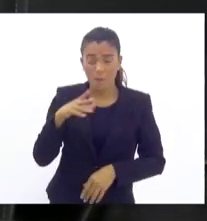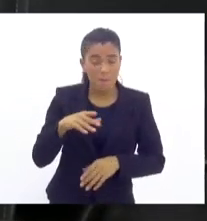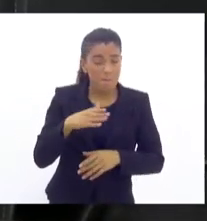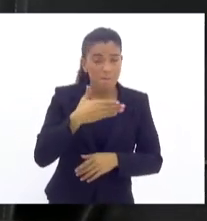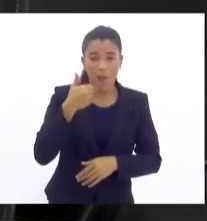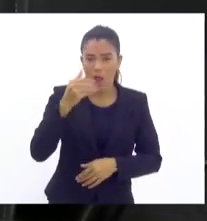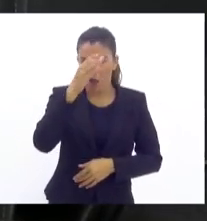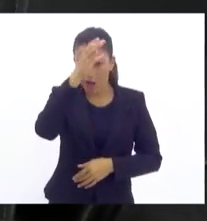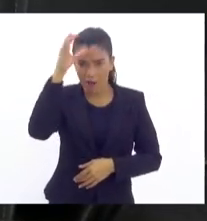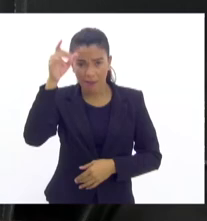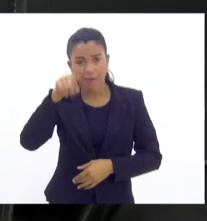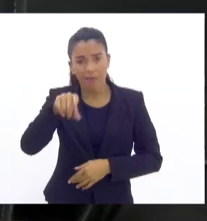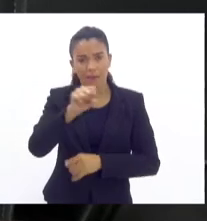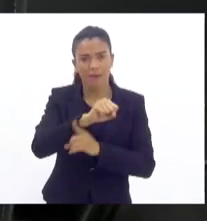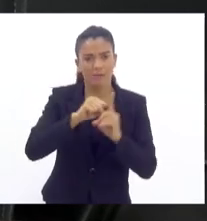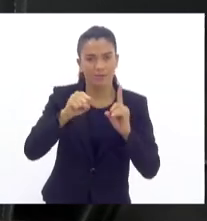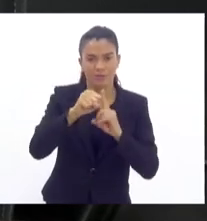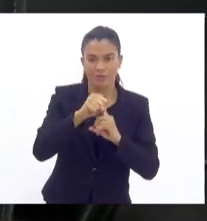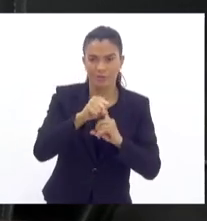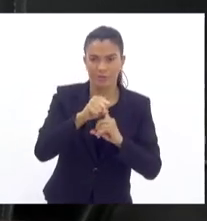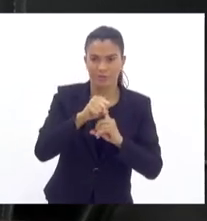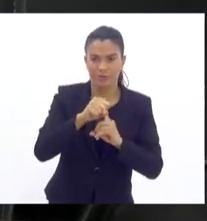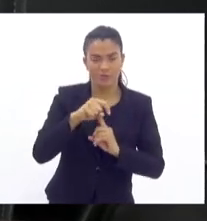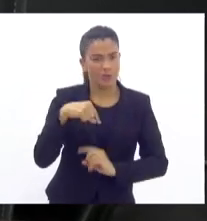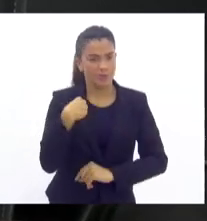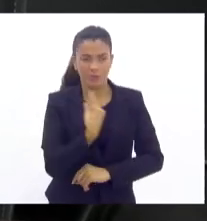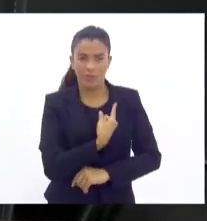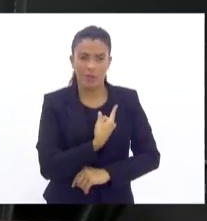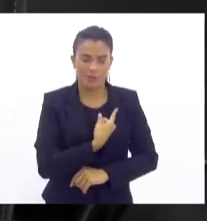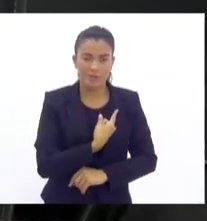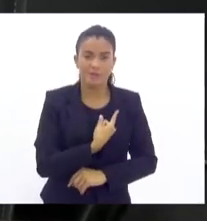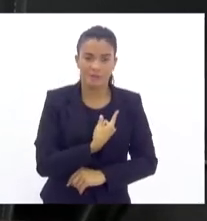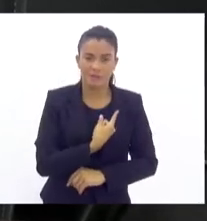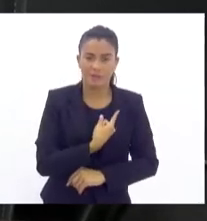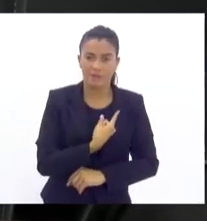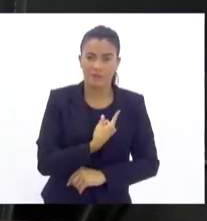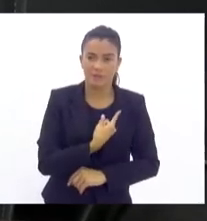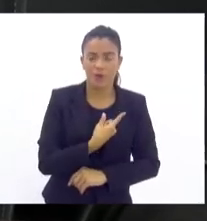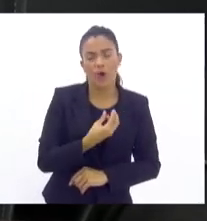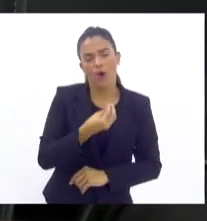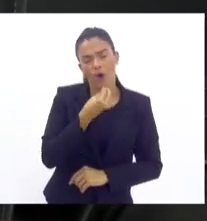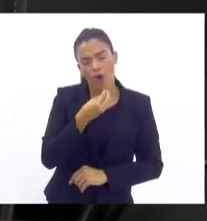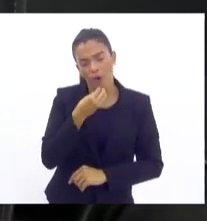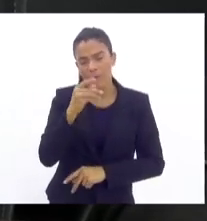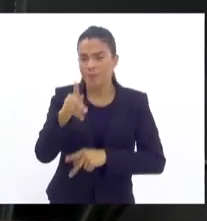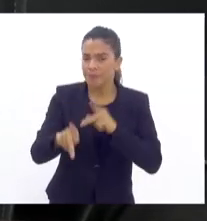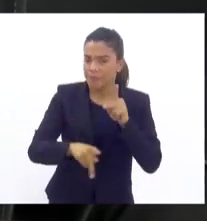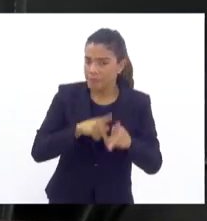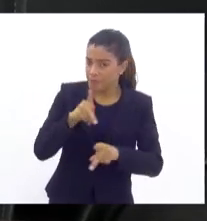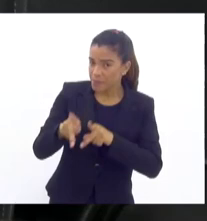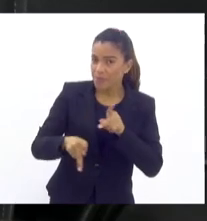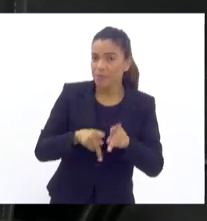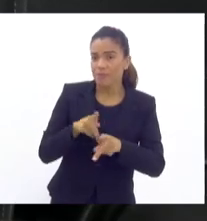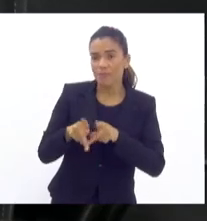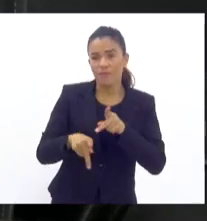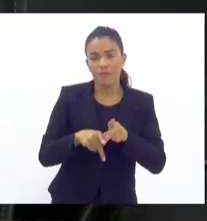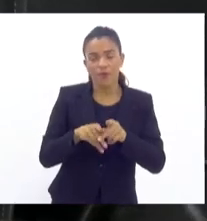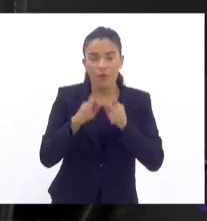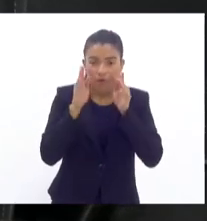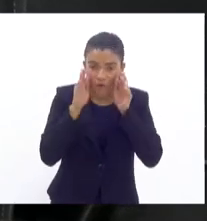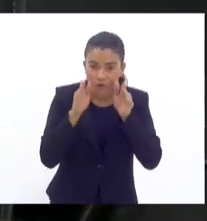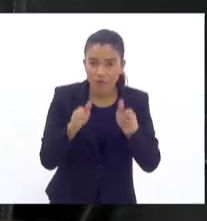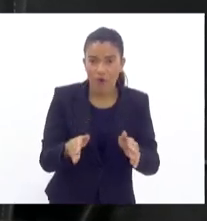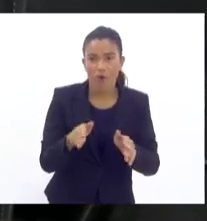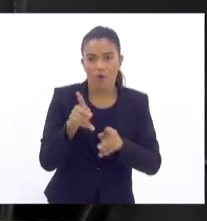somos nós. Não é a população, somos nós. Lógico que a população também é. Quero deixar isso bem claro, que o nosso foco sempre